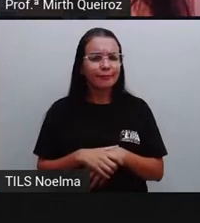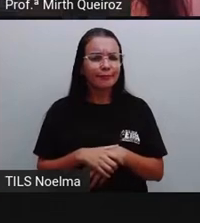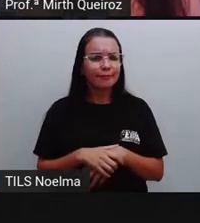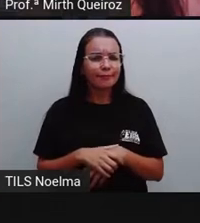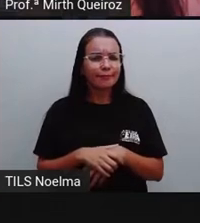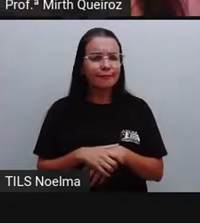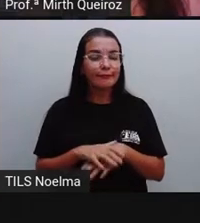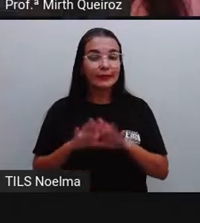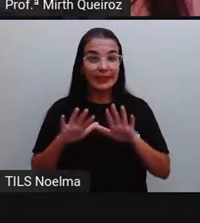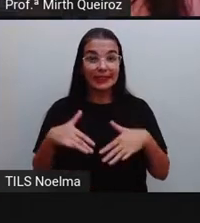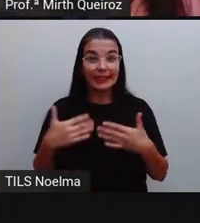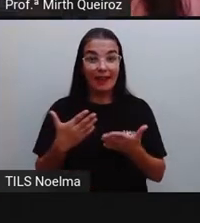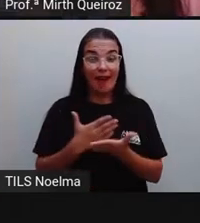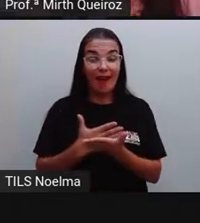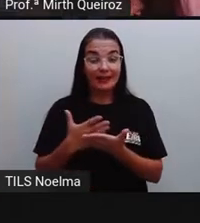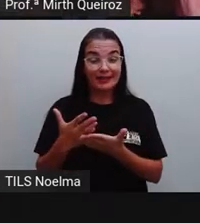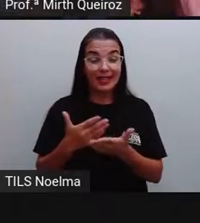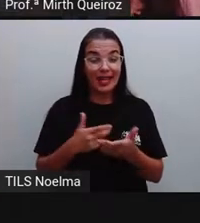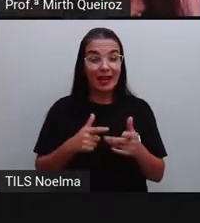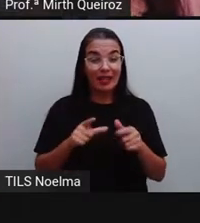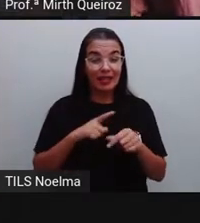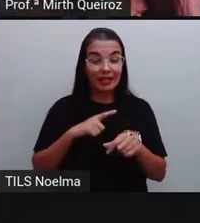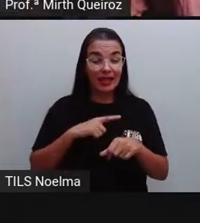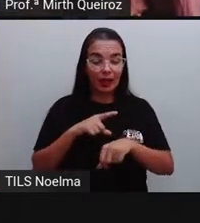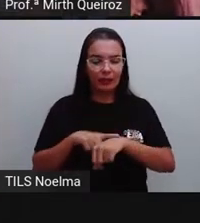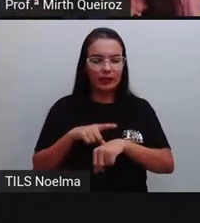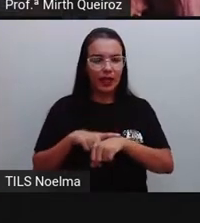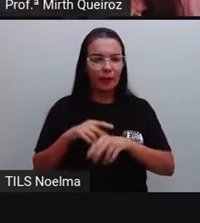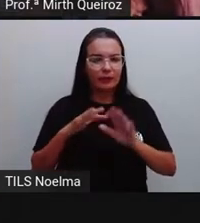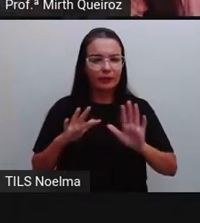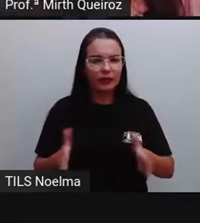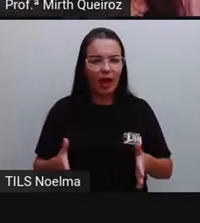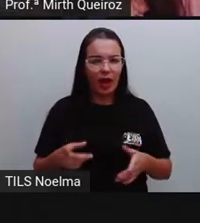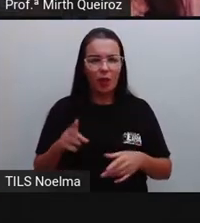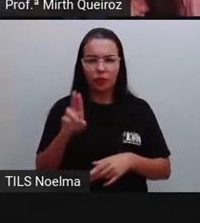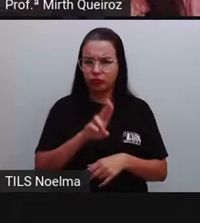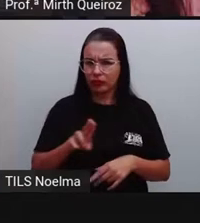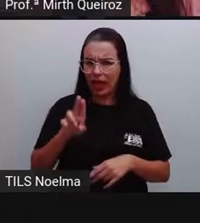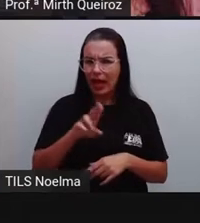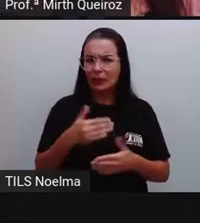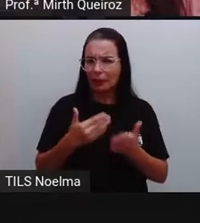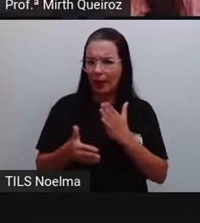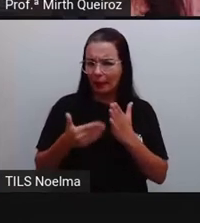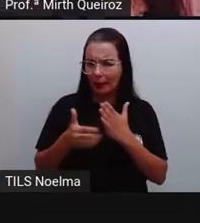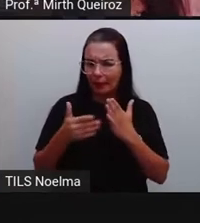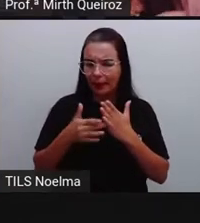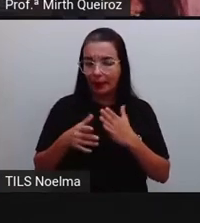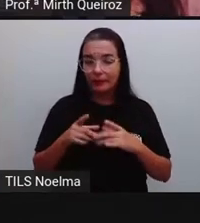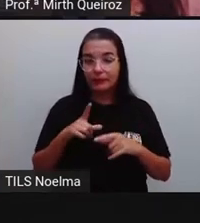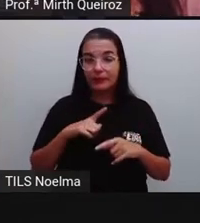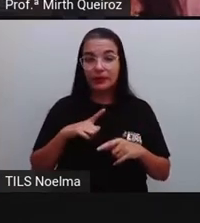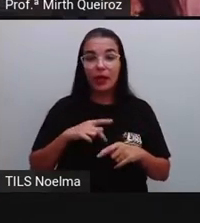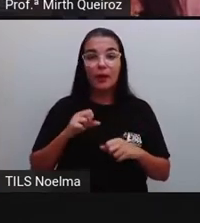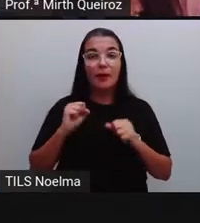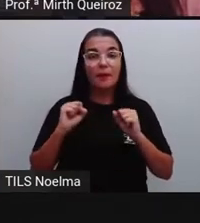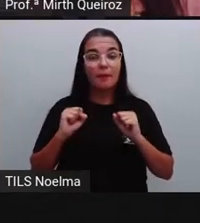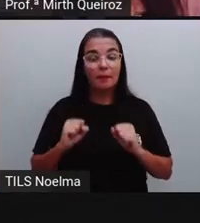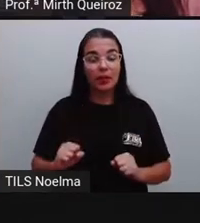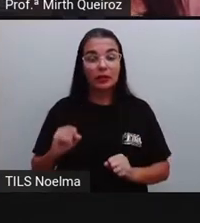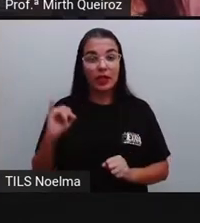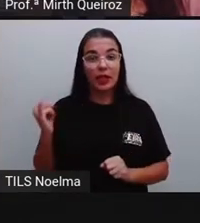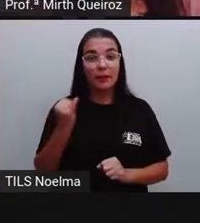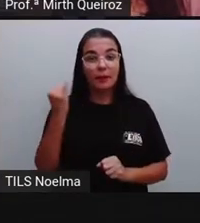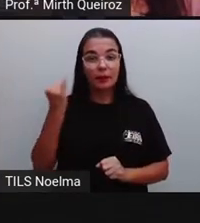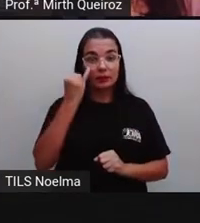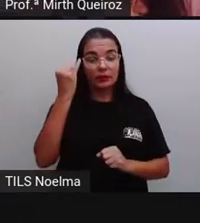E antes da gente falar sobre esse tempo gasto, é importante a gente utilizar essas